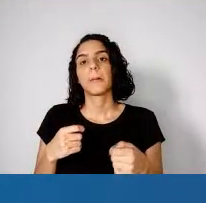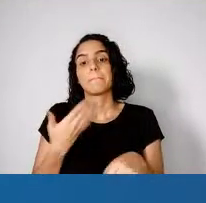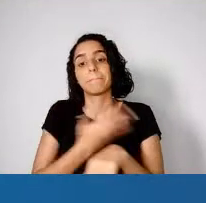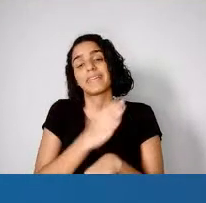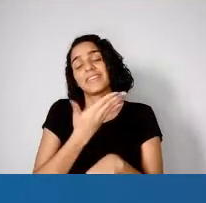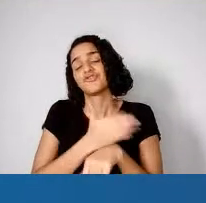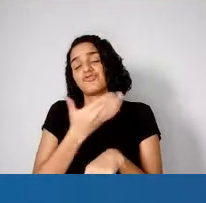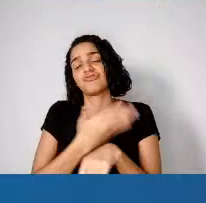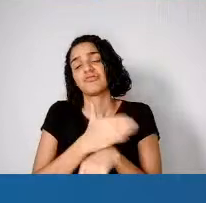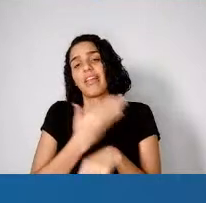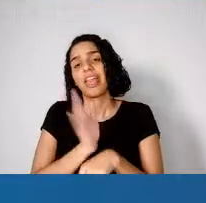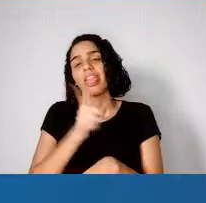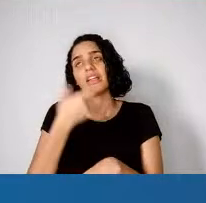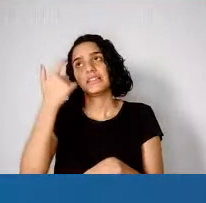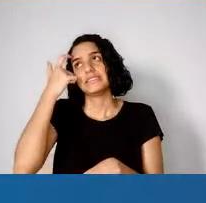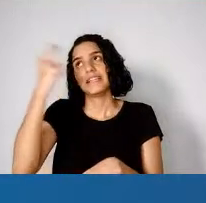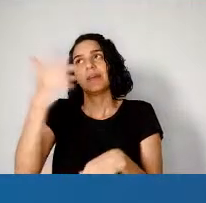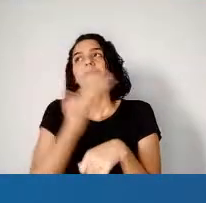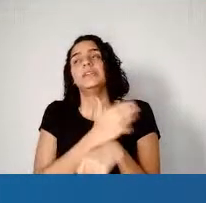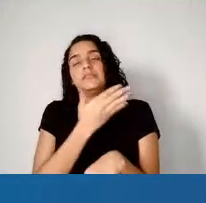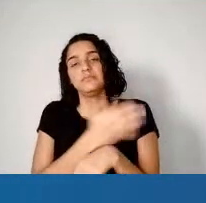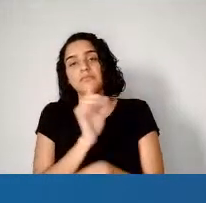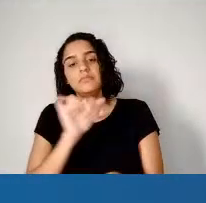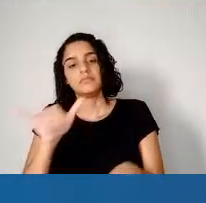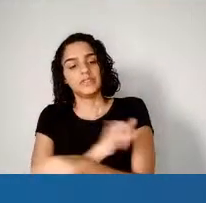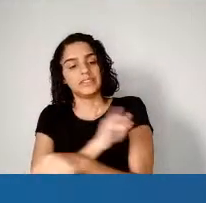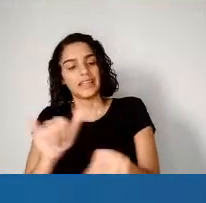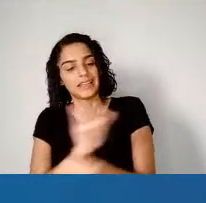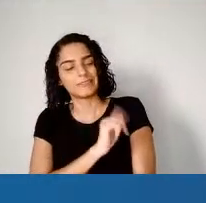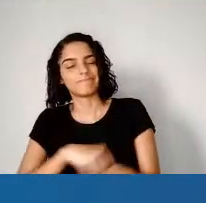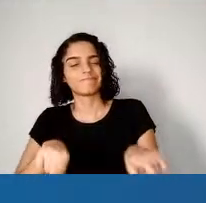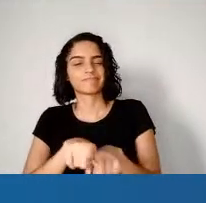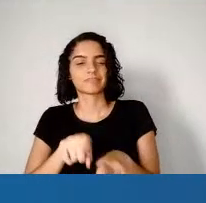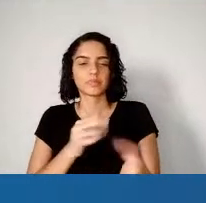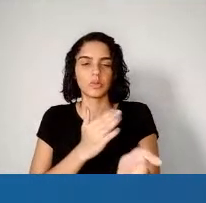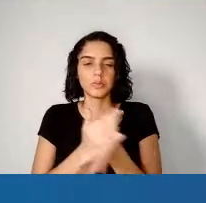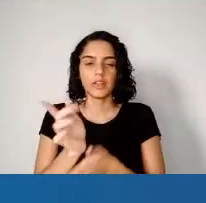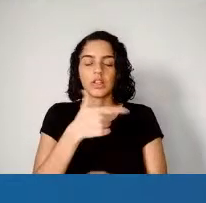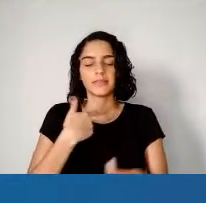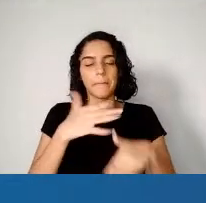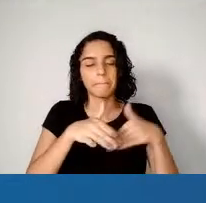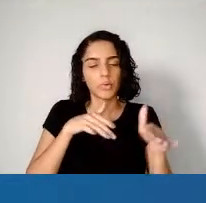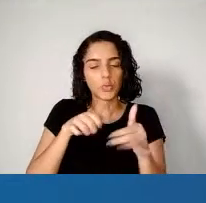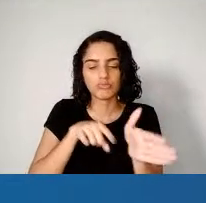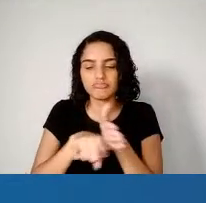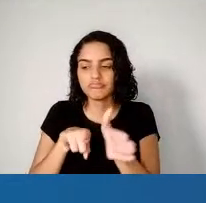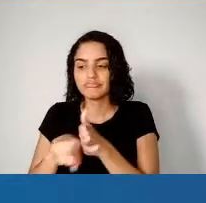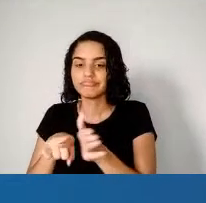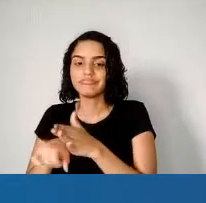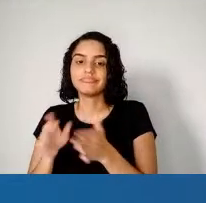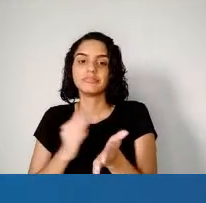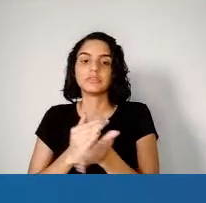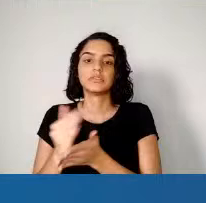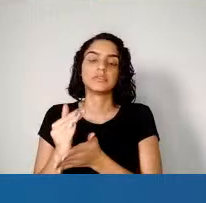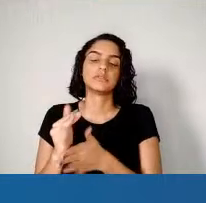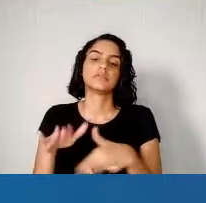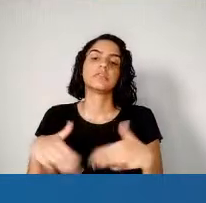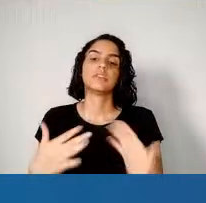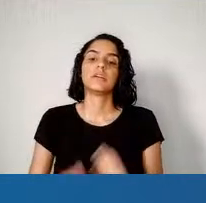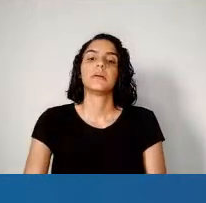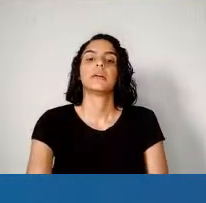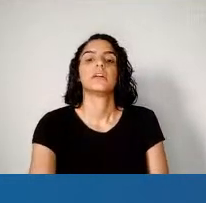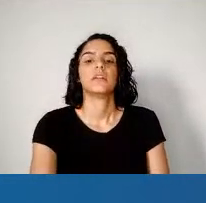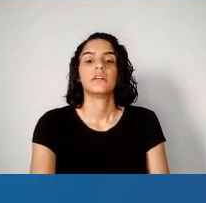nossas ideias, nas nossas estratégias, nas nossas, né, buscas, nas nossas, né, e tal, para podermos construir.